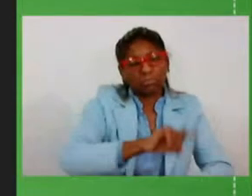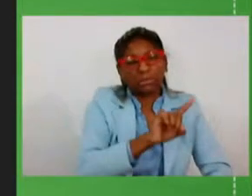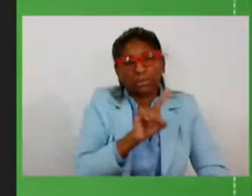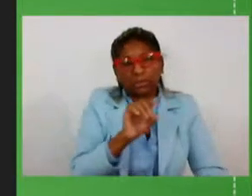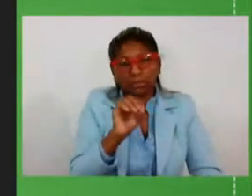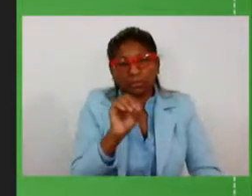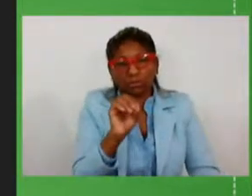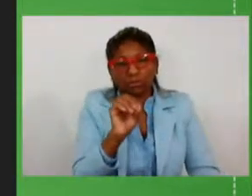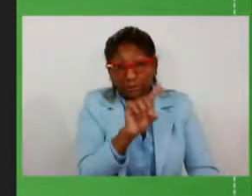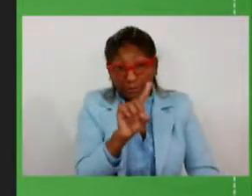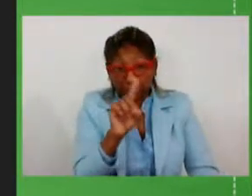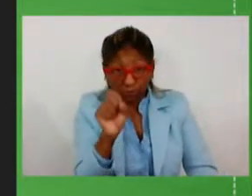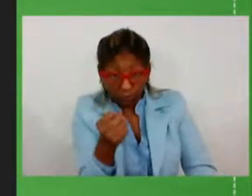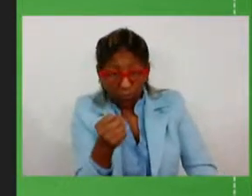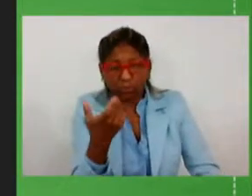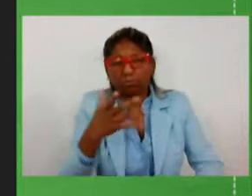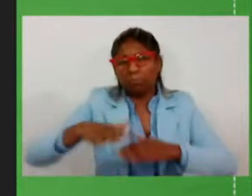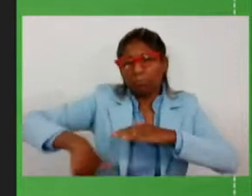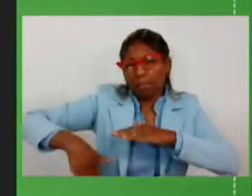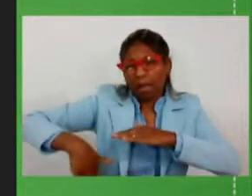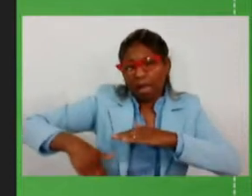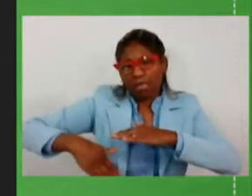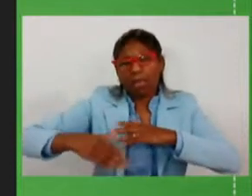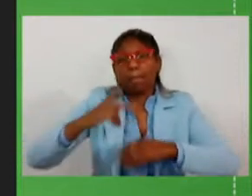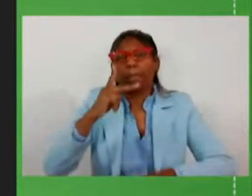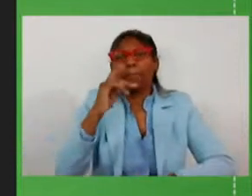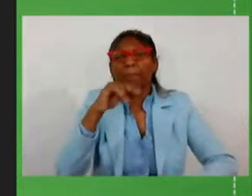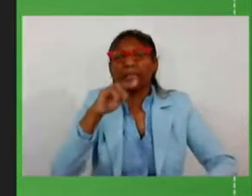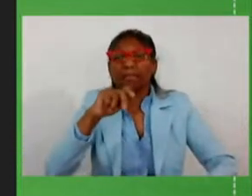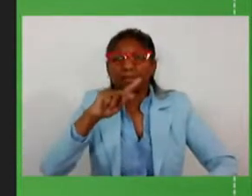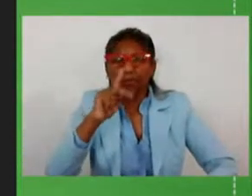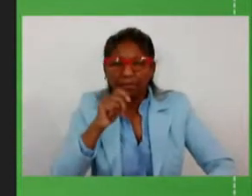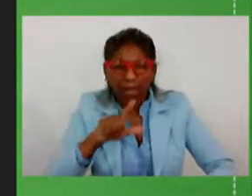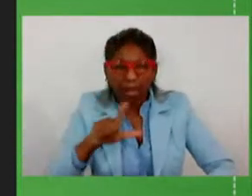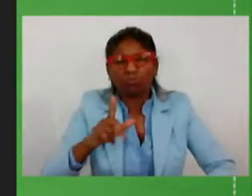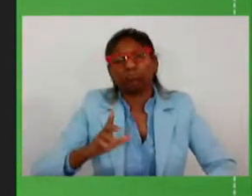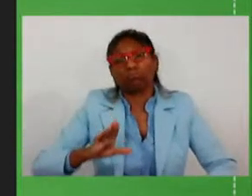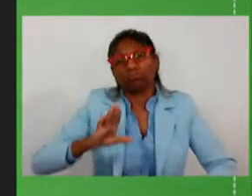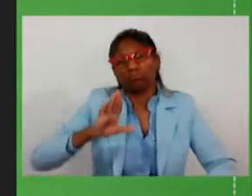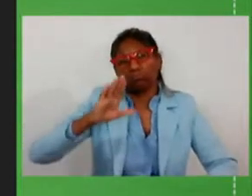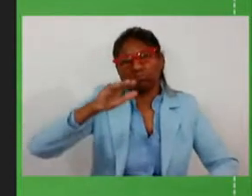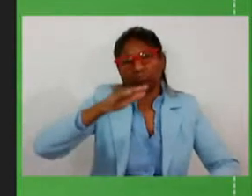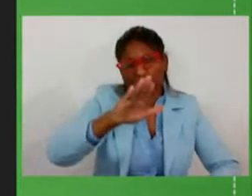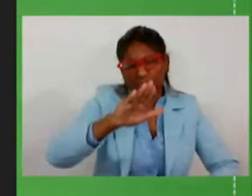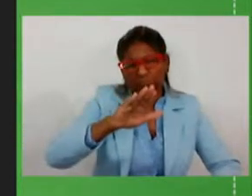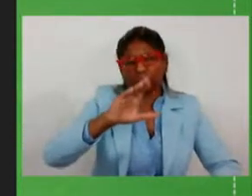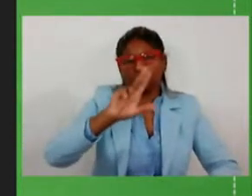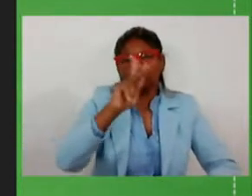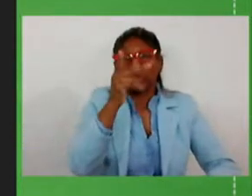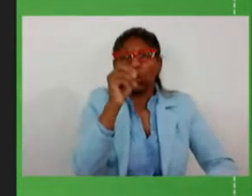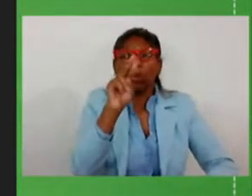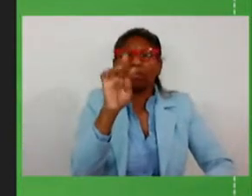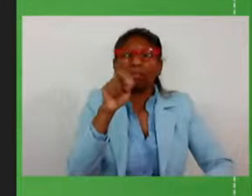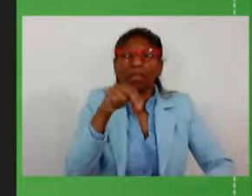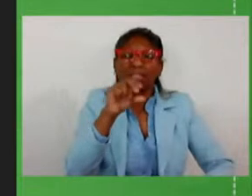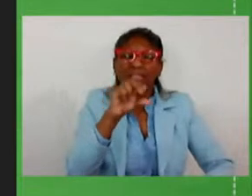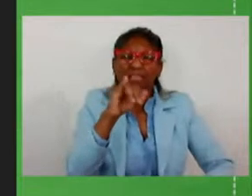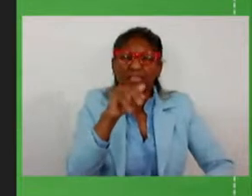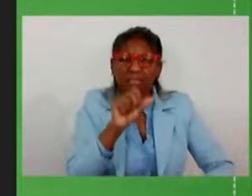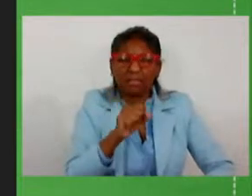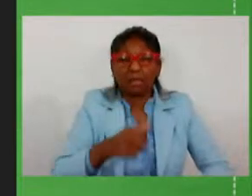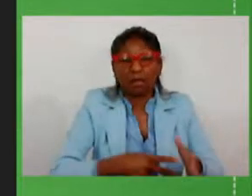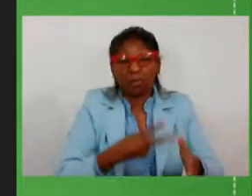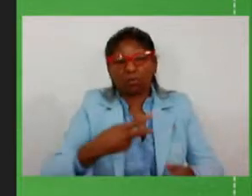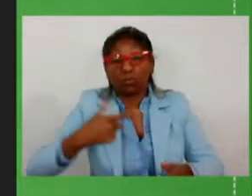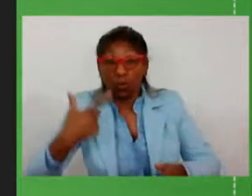ao litoral, Balneário Pinhal, e subindo em relação às hortências. O bloco 2 é o bloco